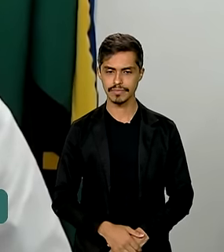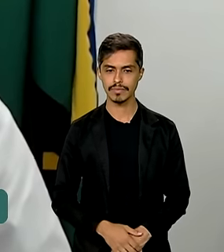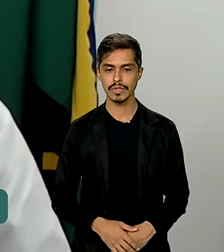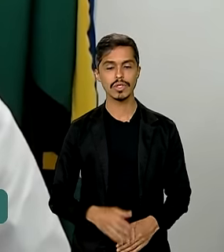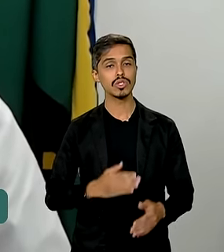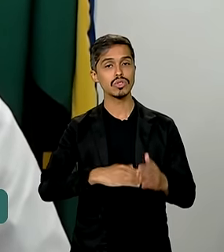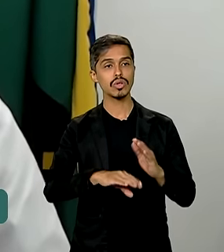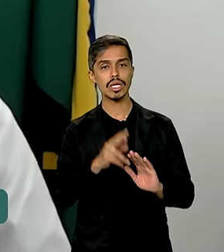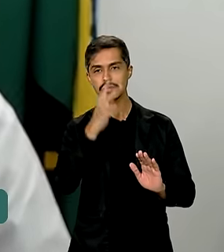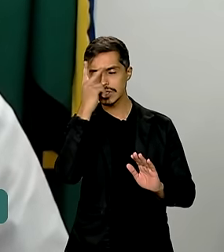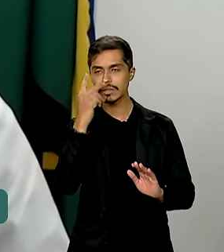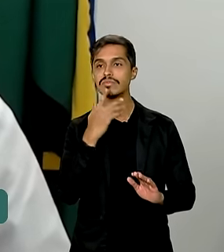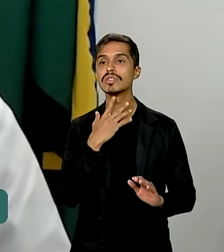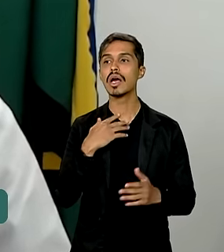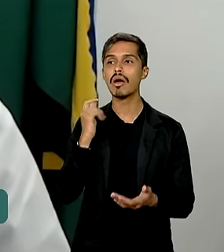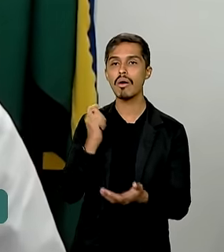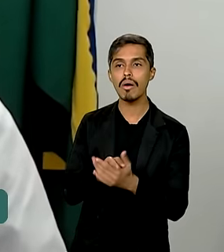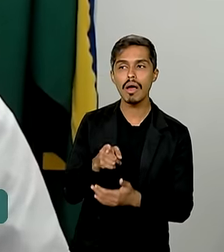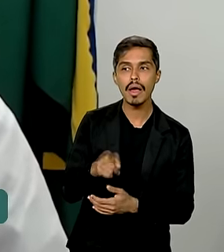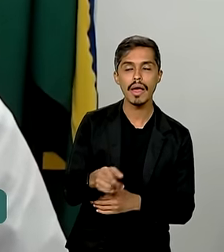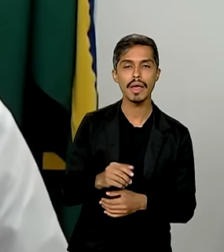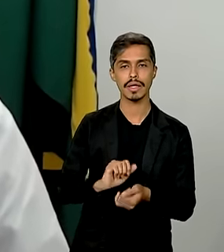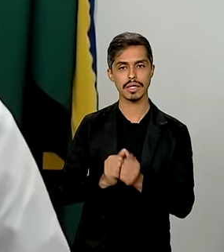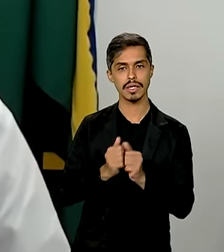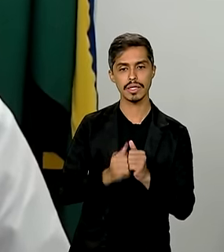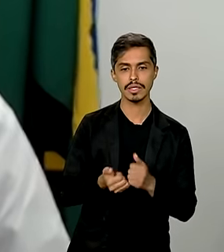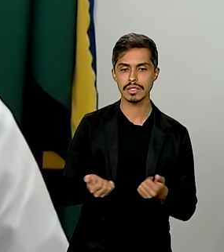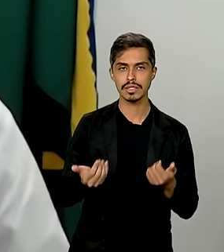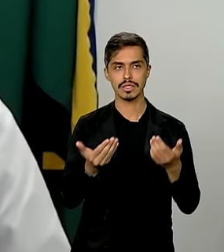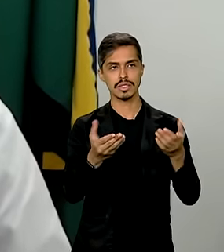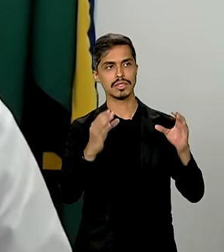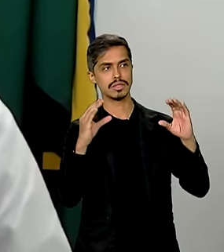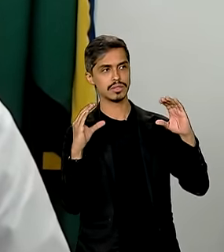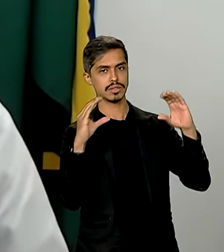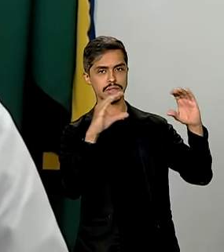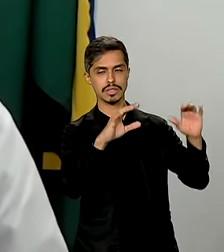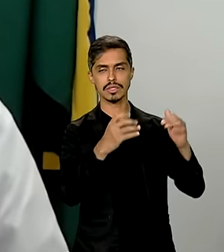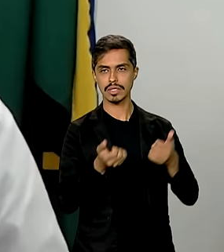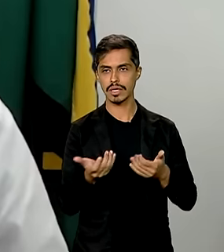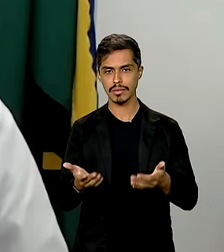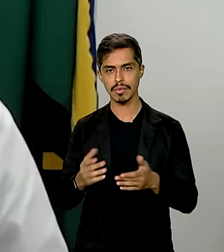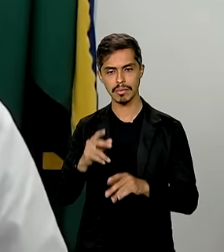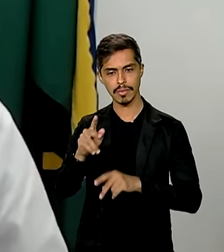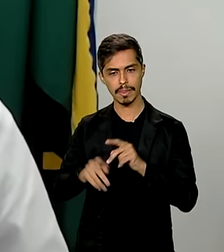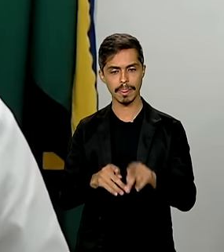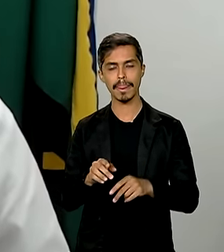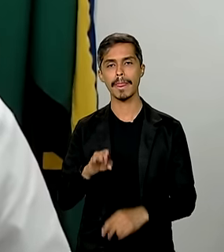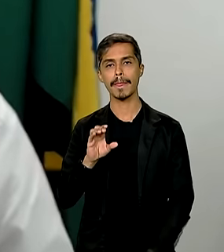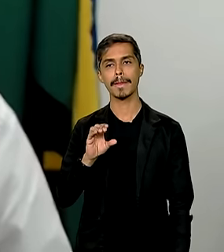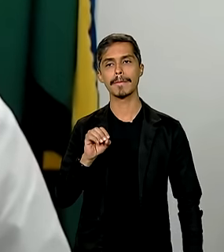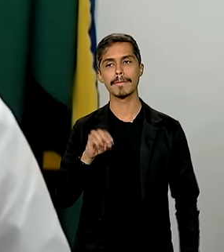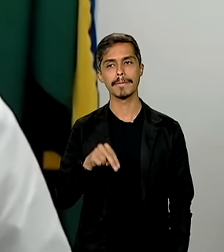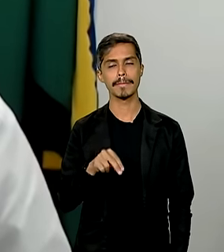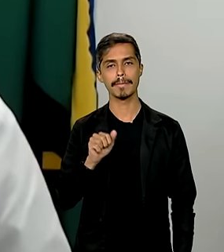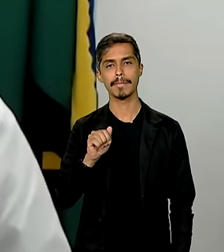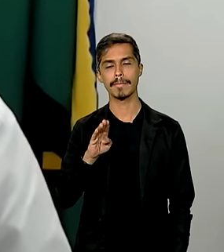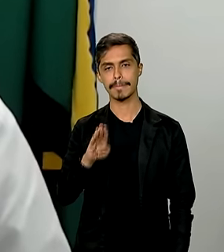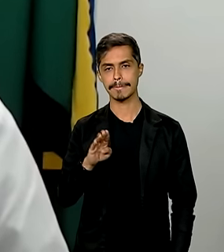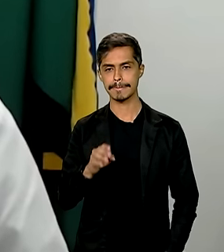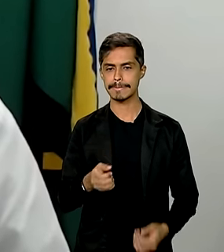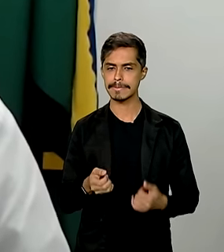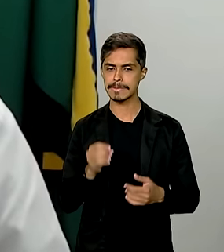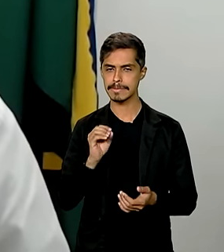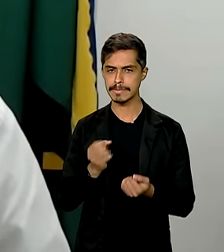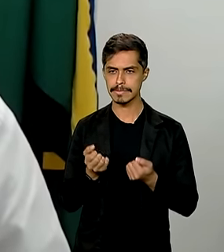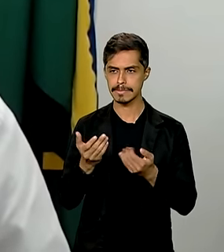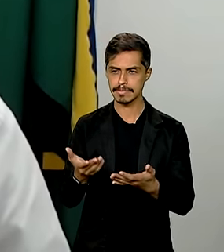fazer a compra deste arroz para poder colocar em sua prateleira e disponibilizar a população, a Conab vai fazer chegar de alguma